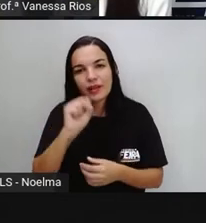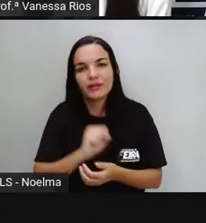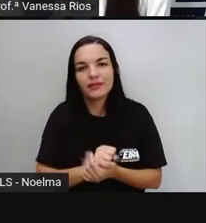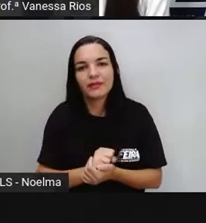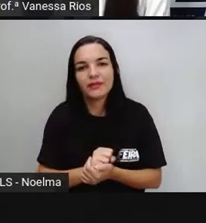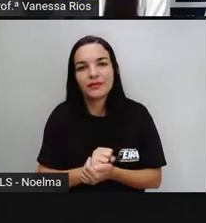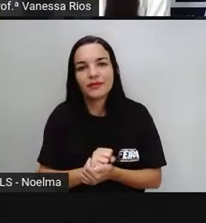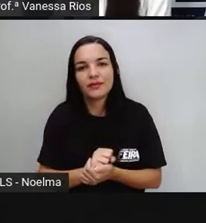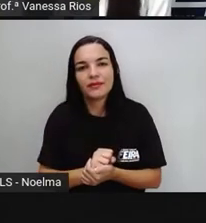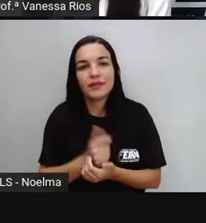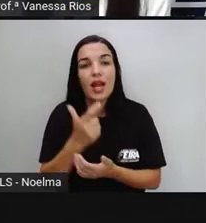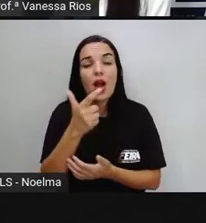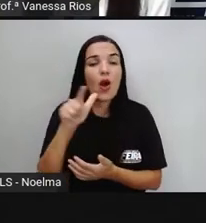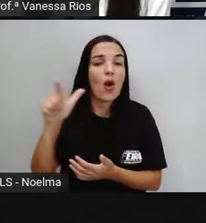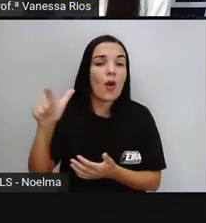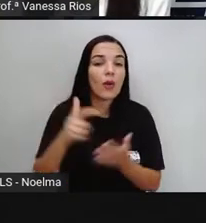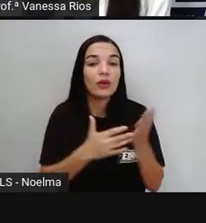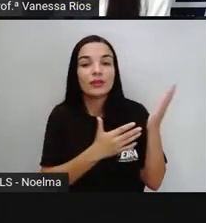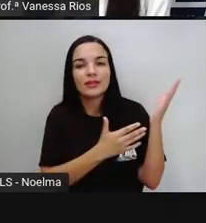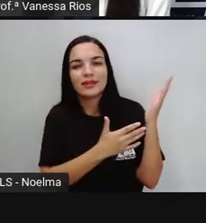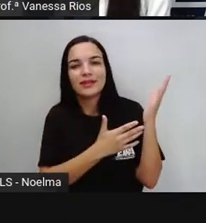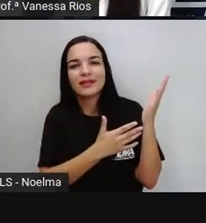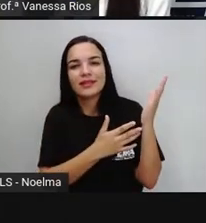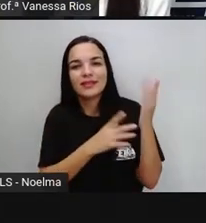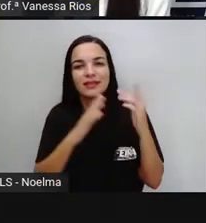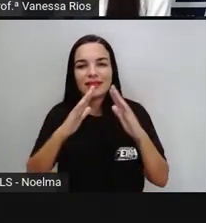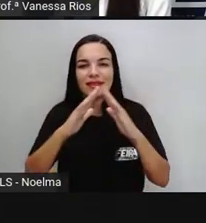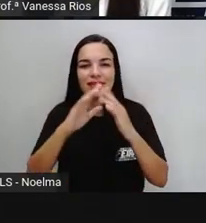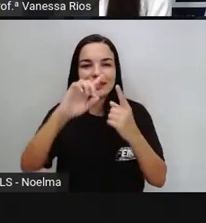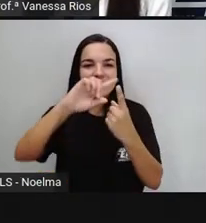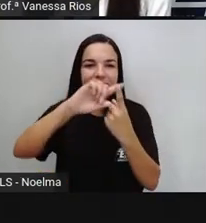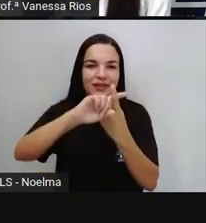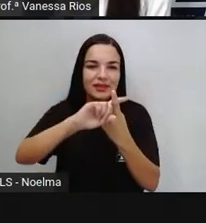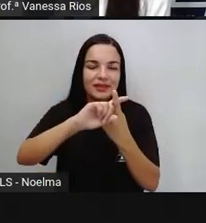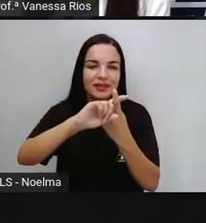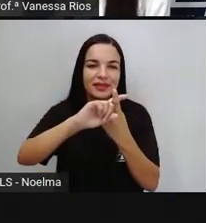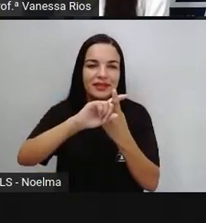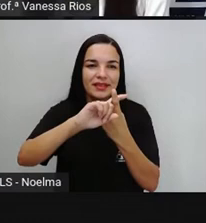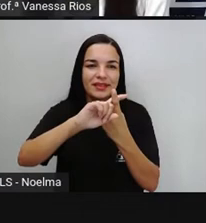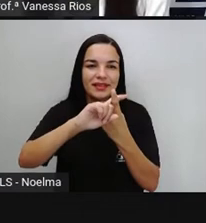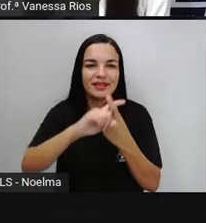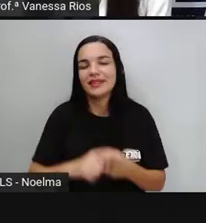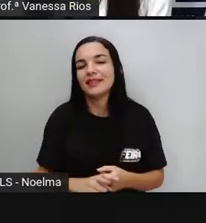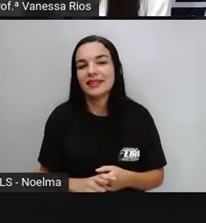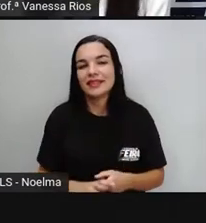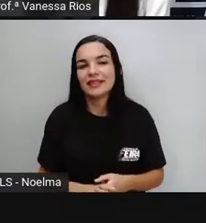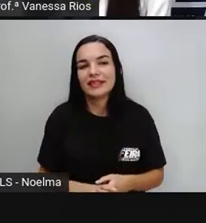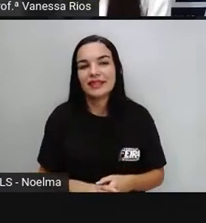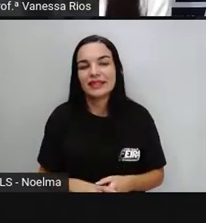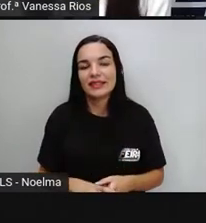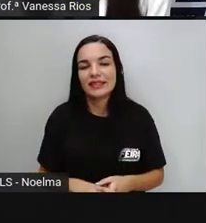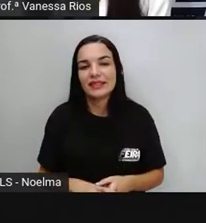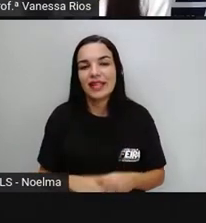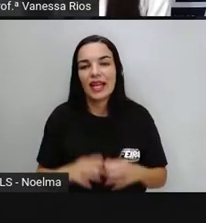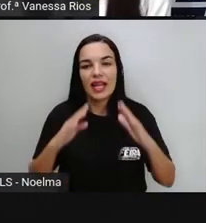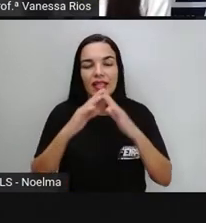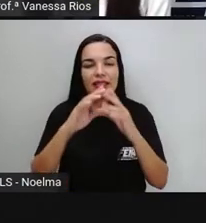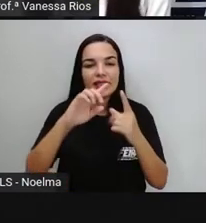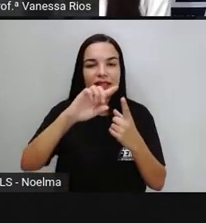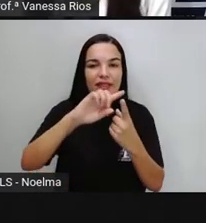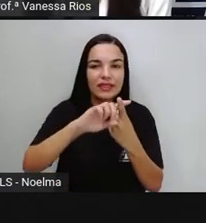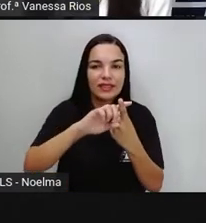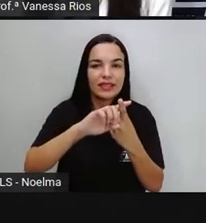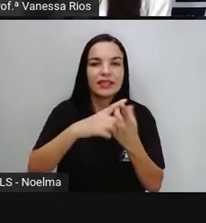E essa outra igreja, olhem só, a igreja de Nossa Senhora dos Remédios. Igreja também